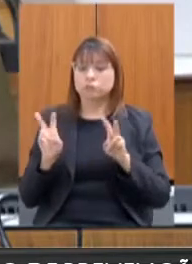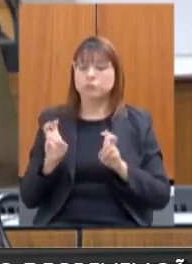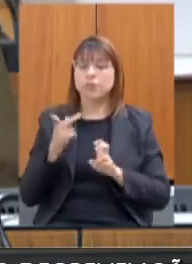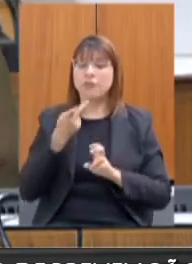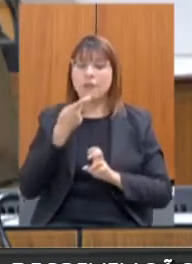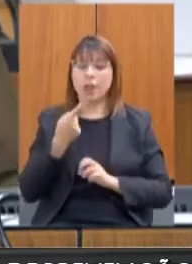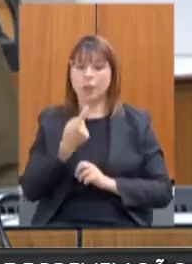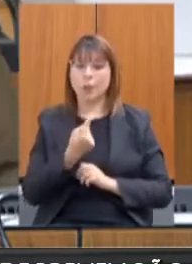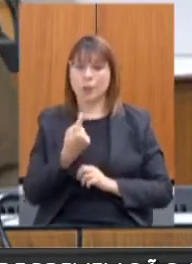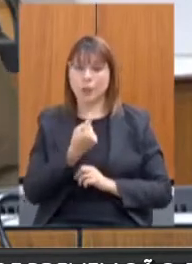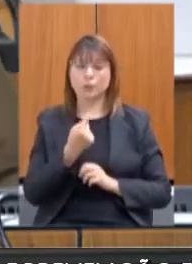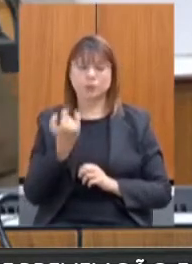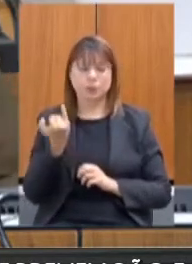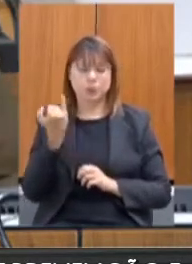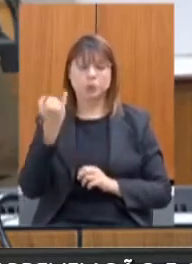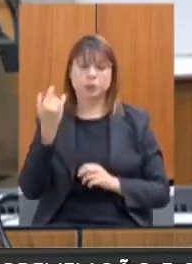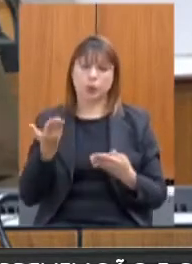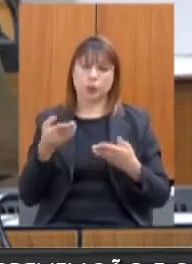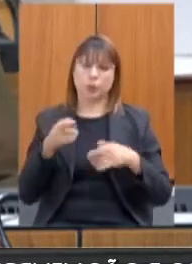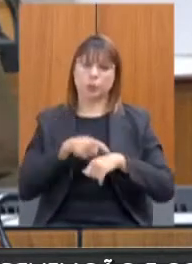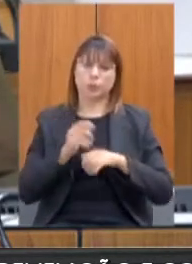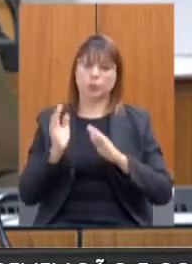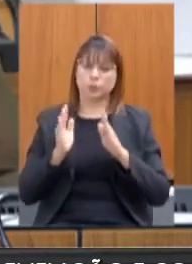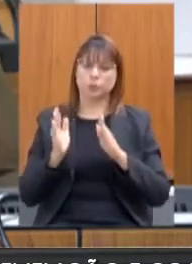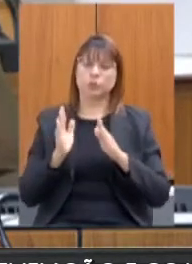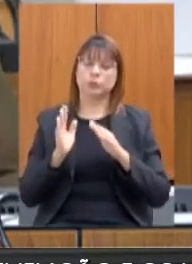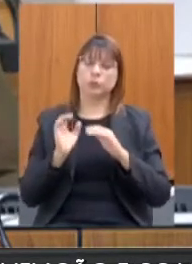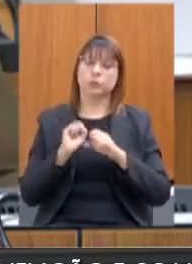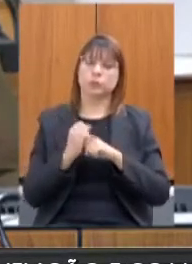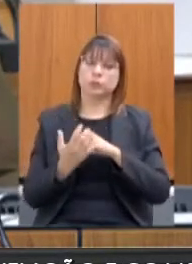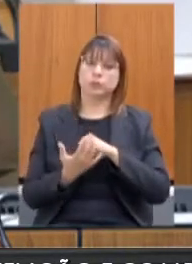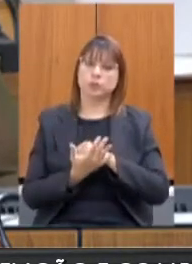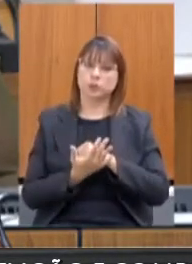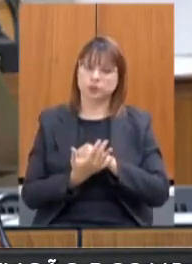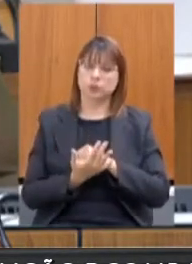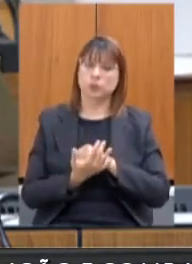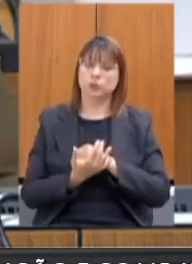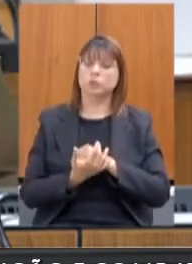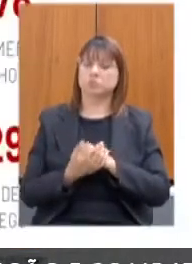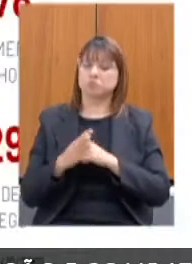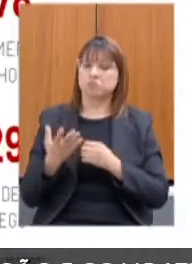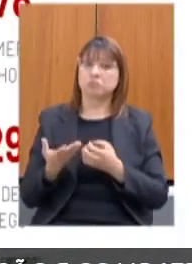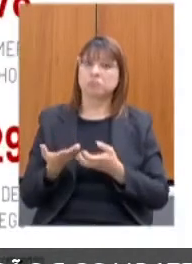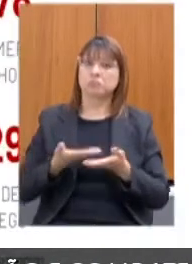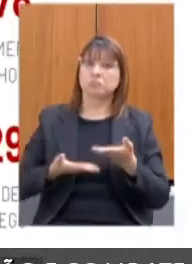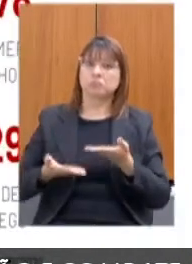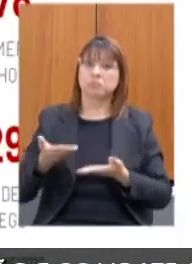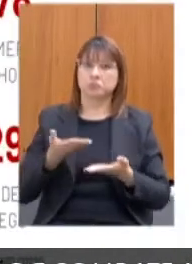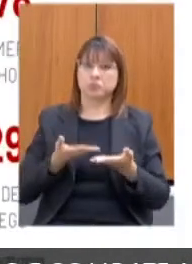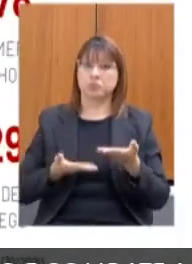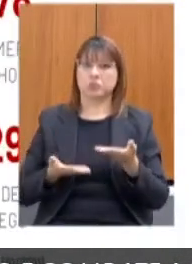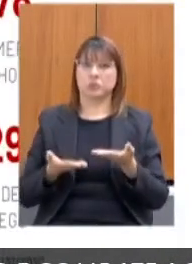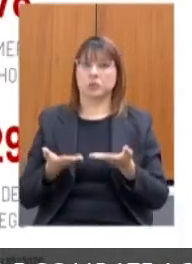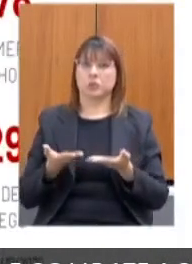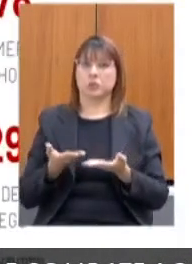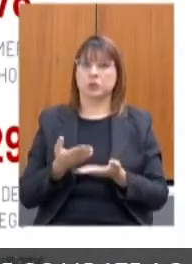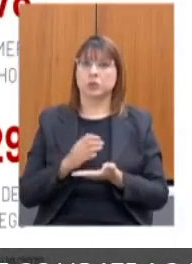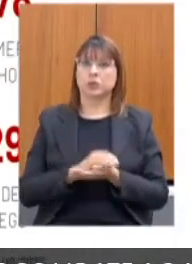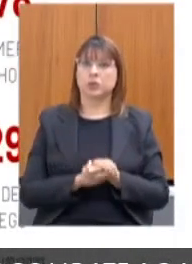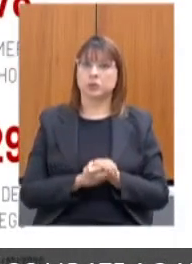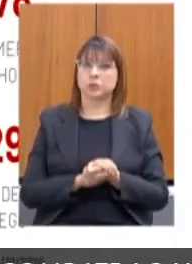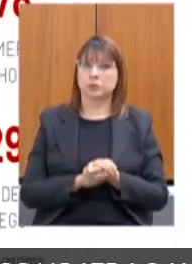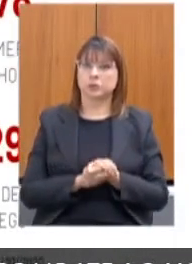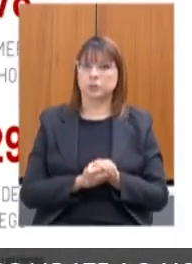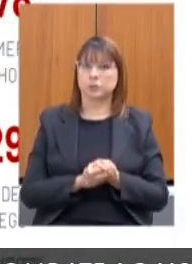pandemia, e tivemos 363,246 atendimentos digitais. Num